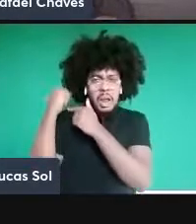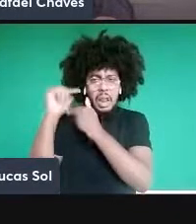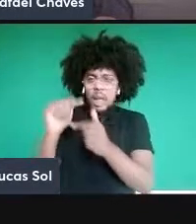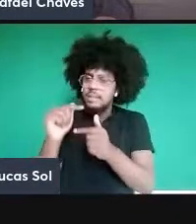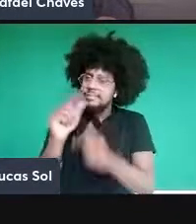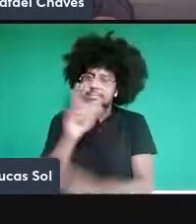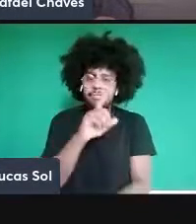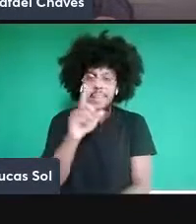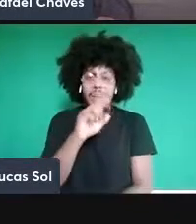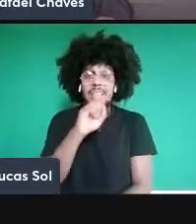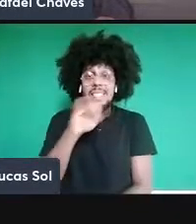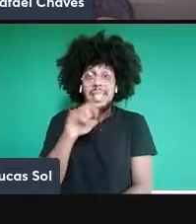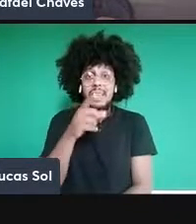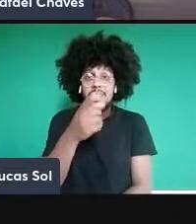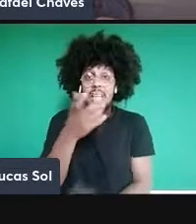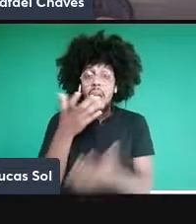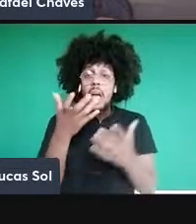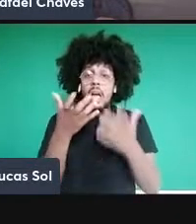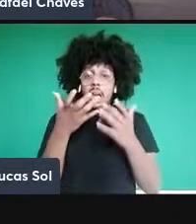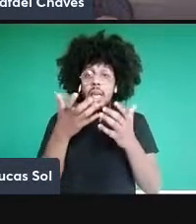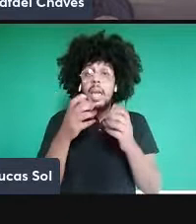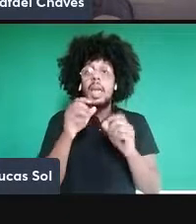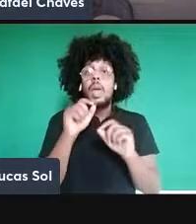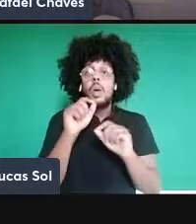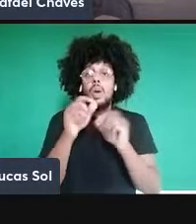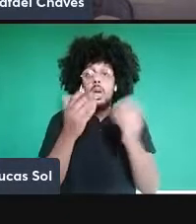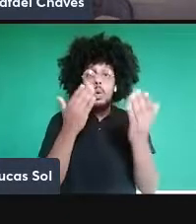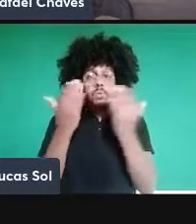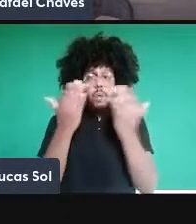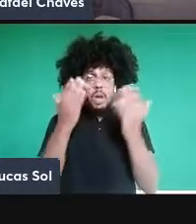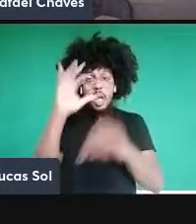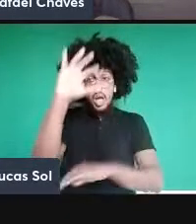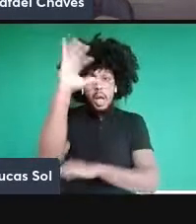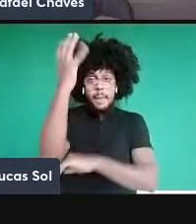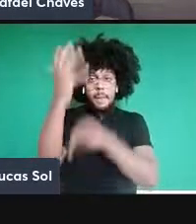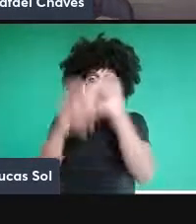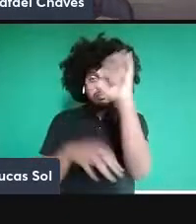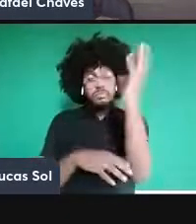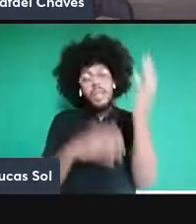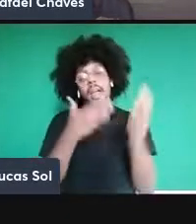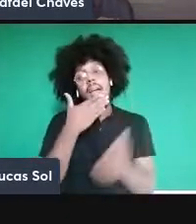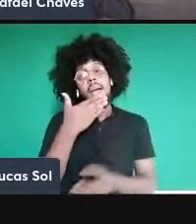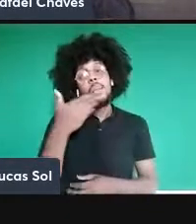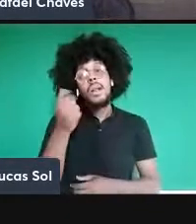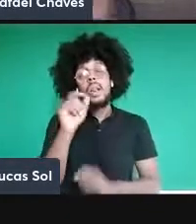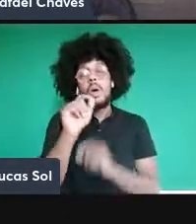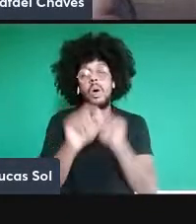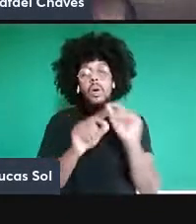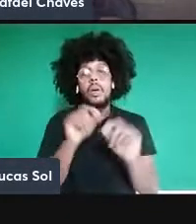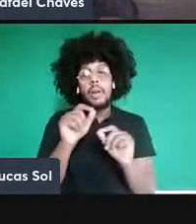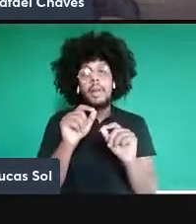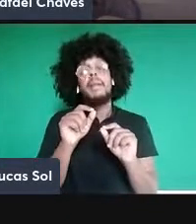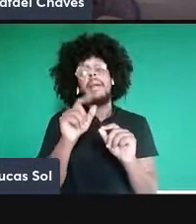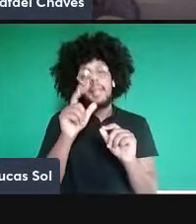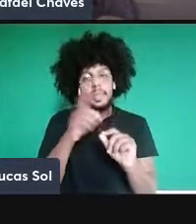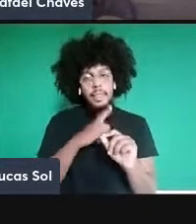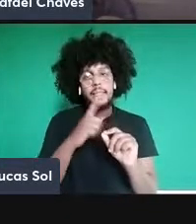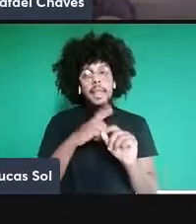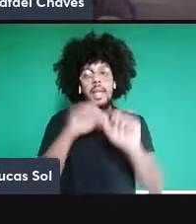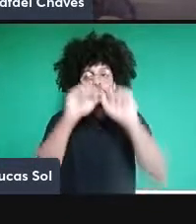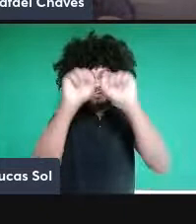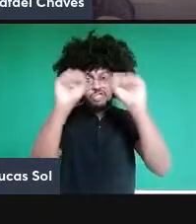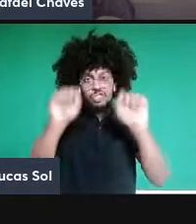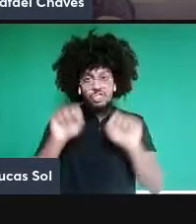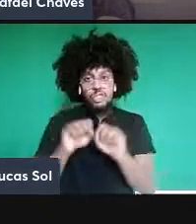simulação da natureza é melhor que essa simulação seja quântica o que ele quis dizer com